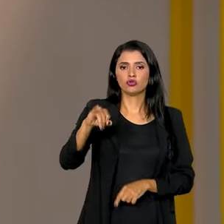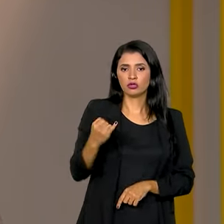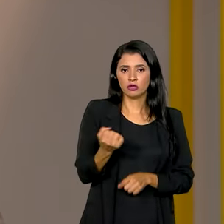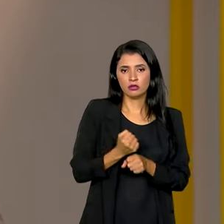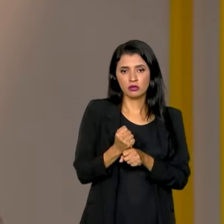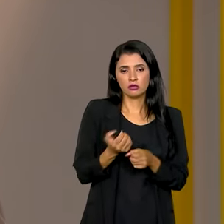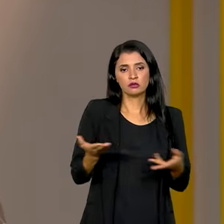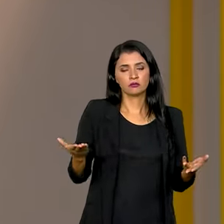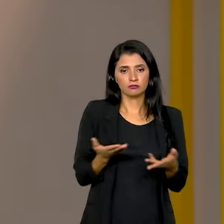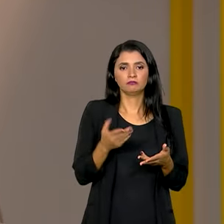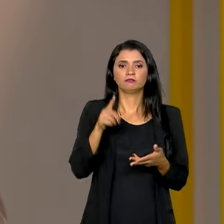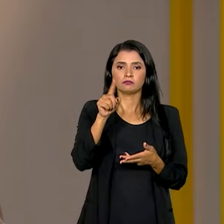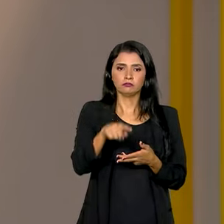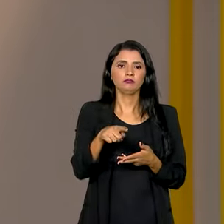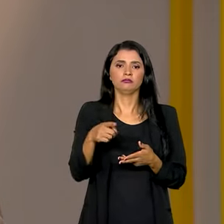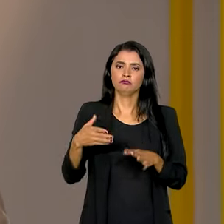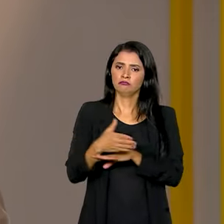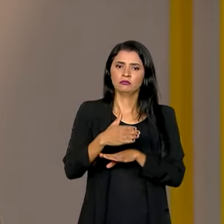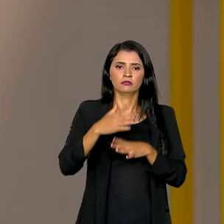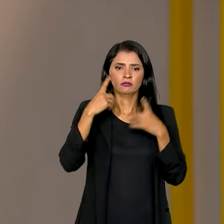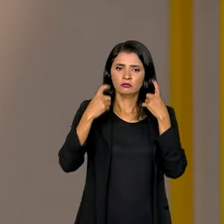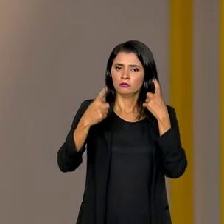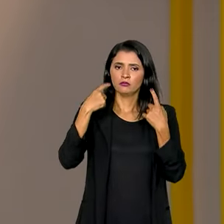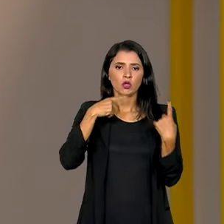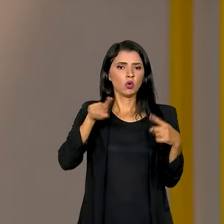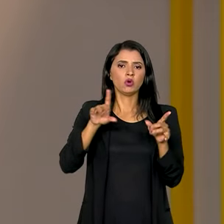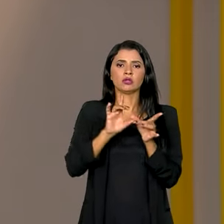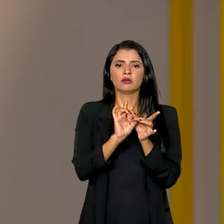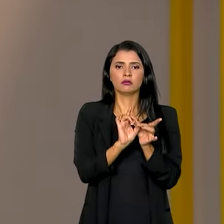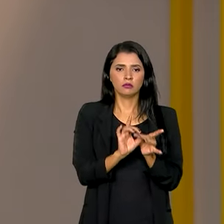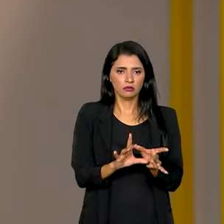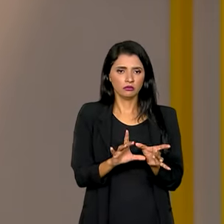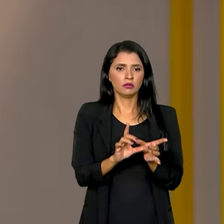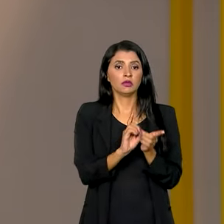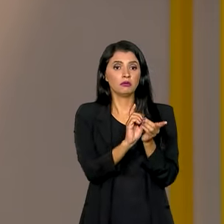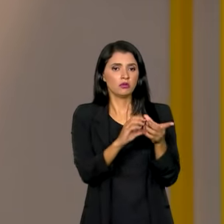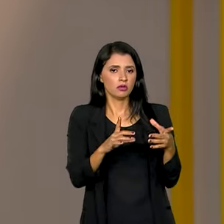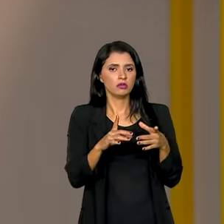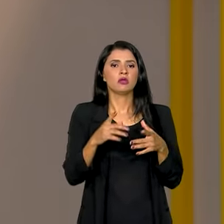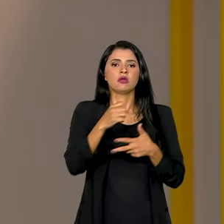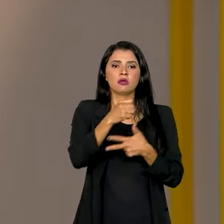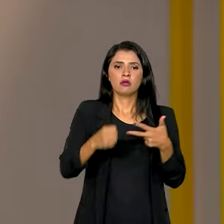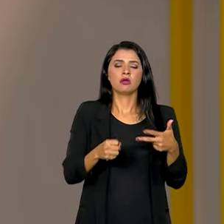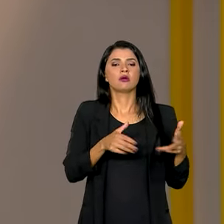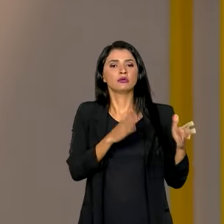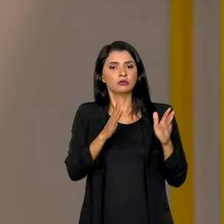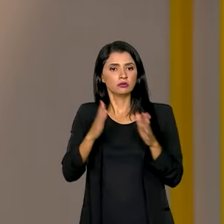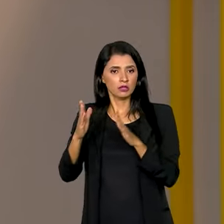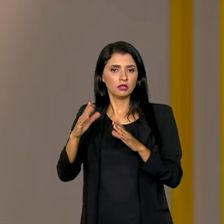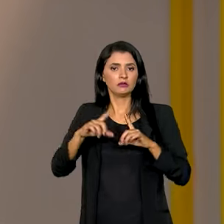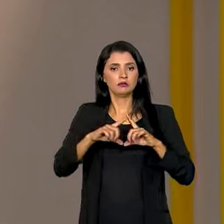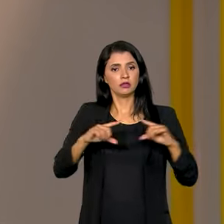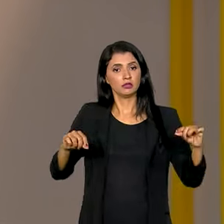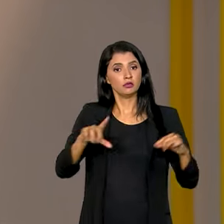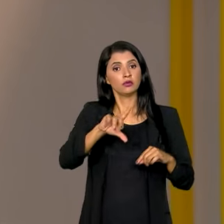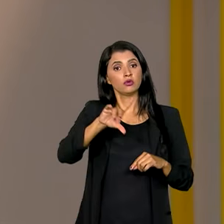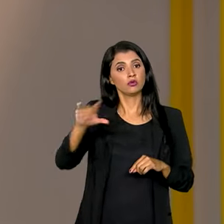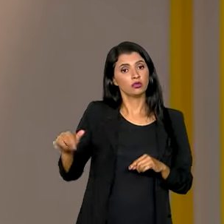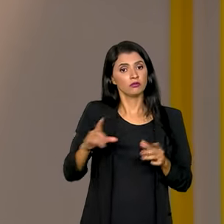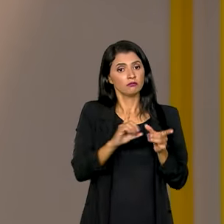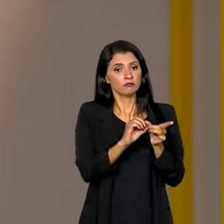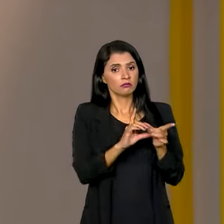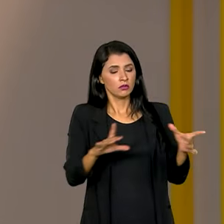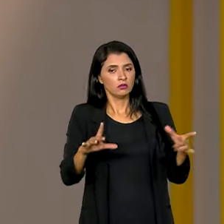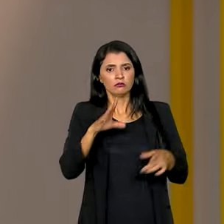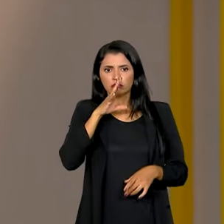ano, marcado por ataques violentos e antidemocráticos às sedes dos três poderes em Brasília. Dia em que a democracia